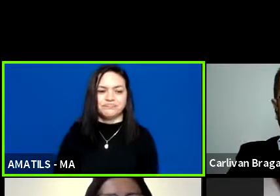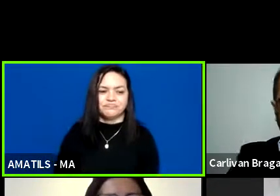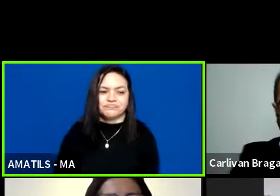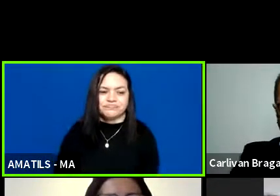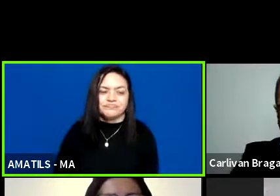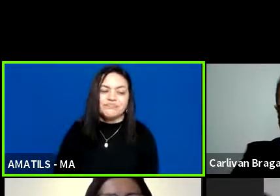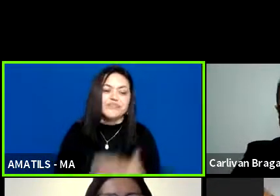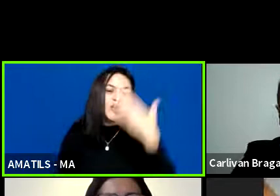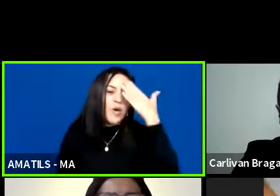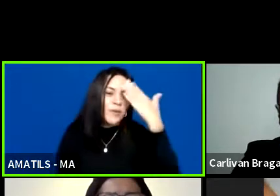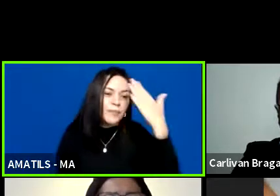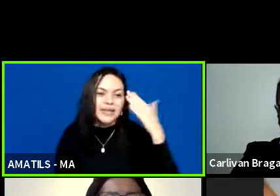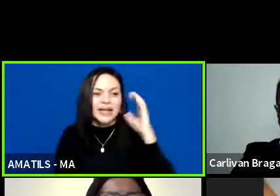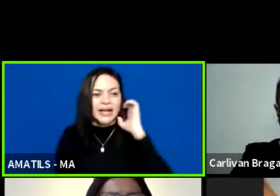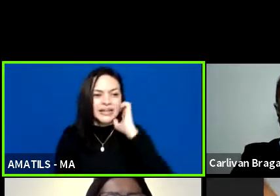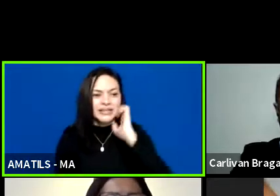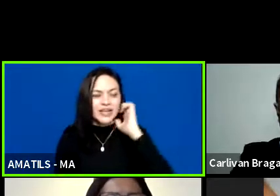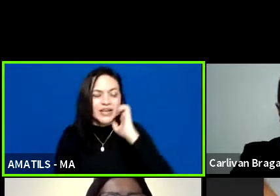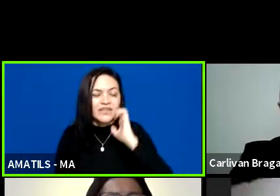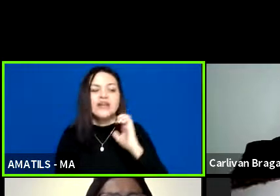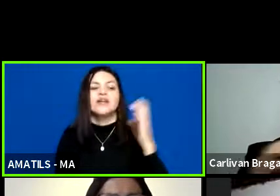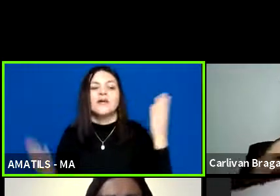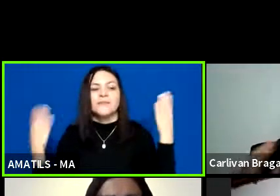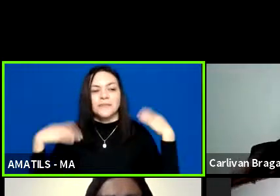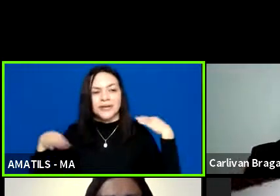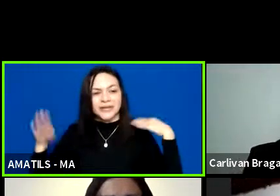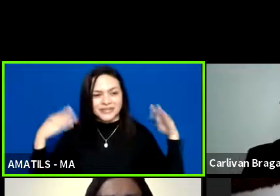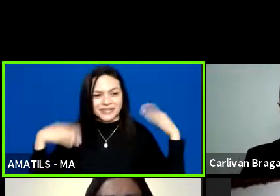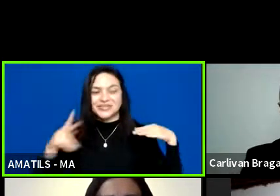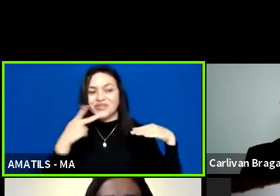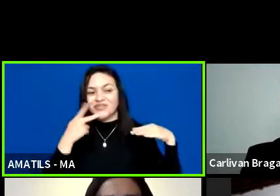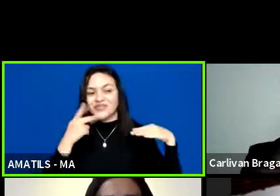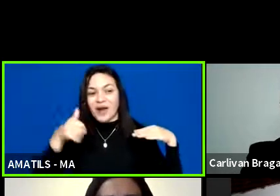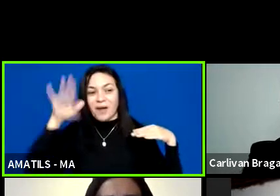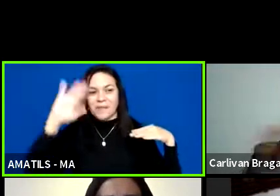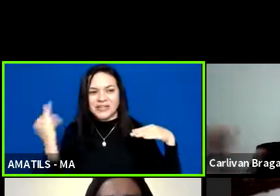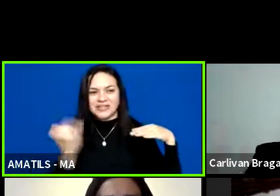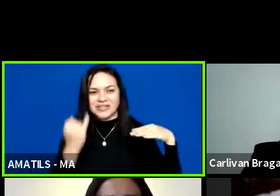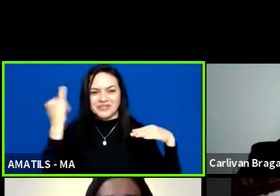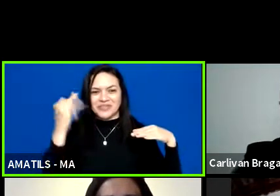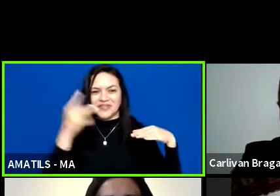Obrigado, Evandro. Beatriz, realmente, quem fala por último é o que é mais importante.